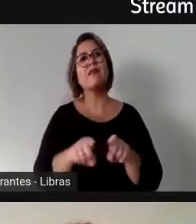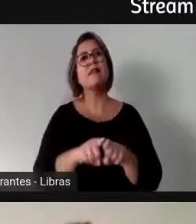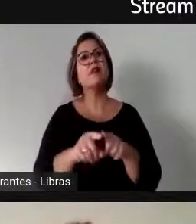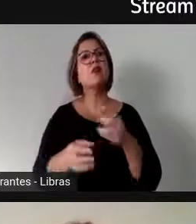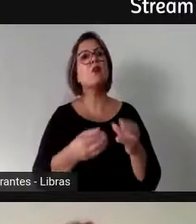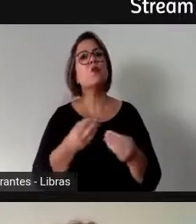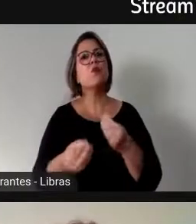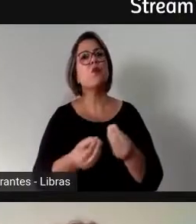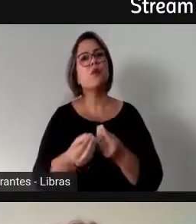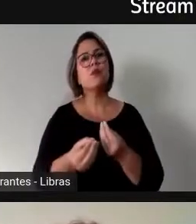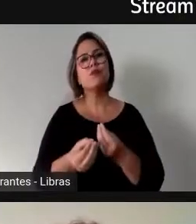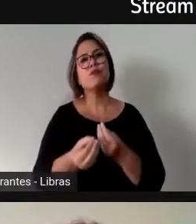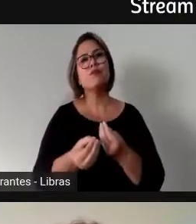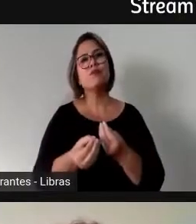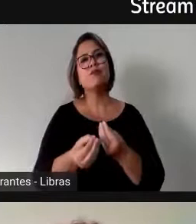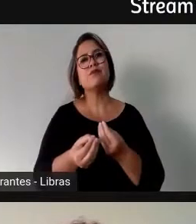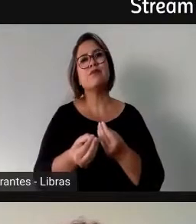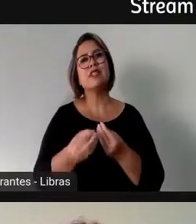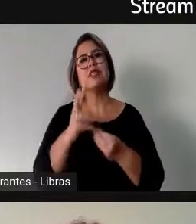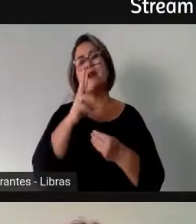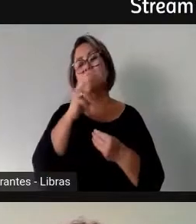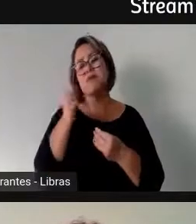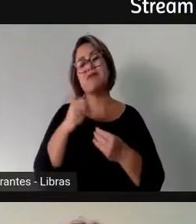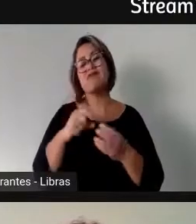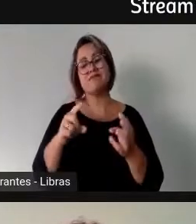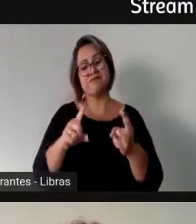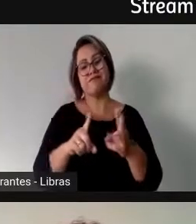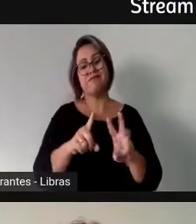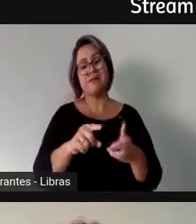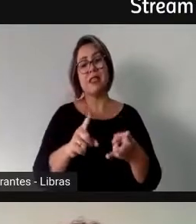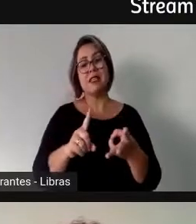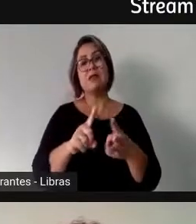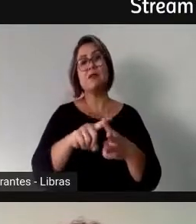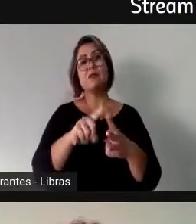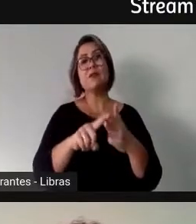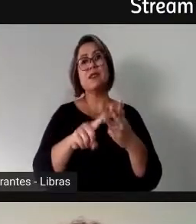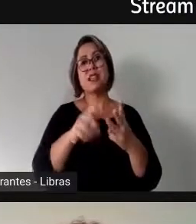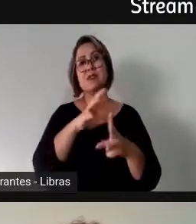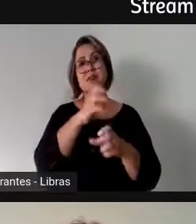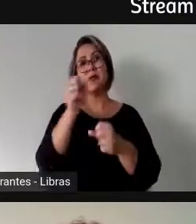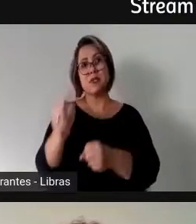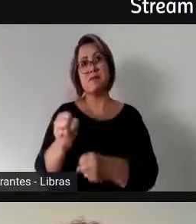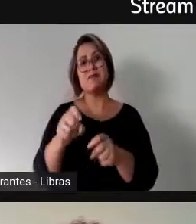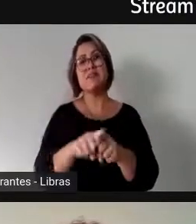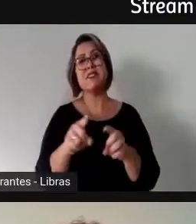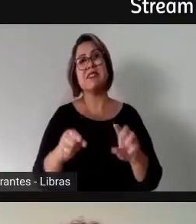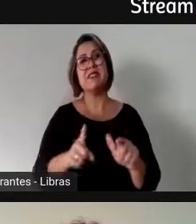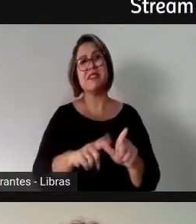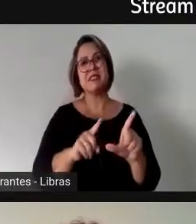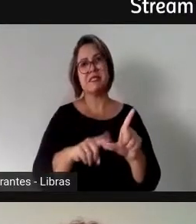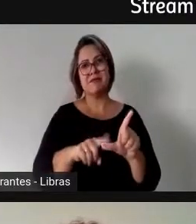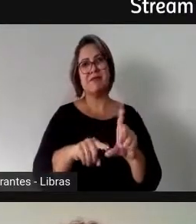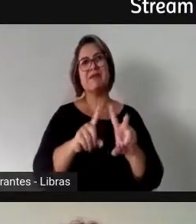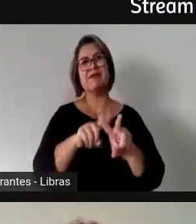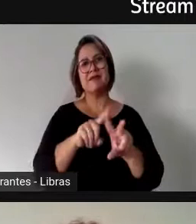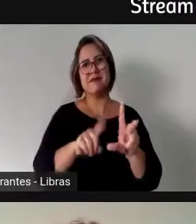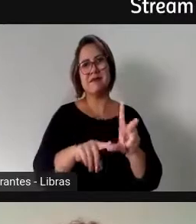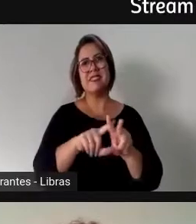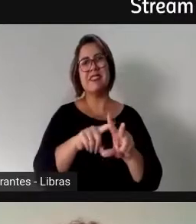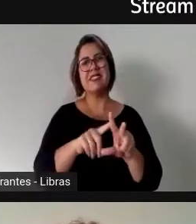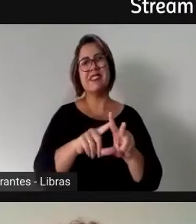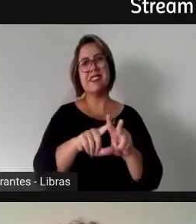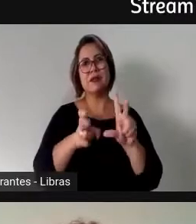do poder, e as cotas, né, eu acho que é um dos mecanismos, as cotas no parlamento, né,